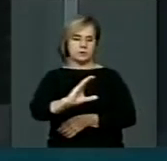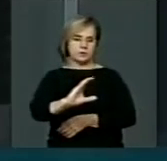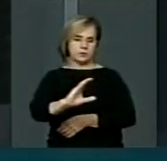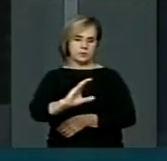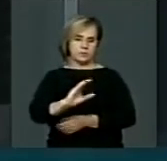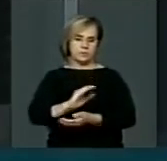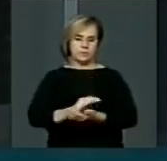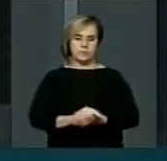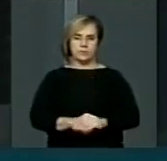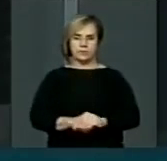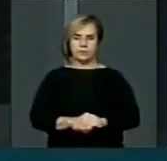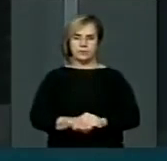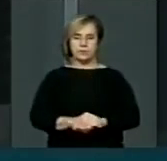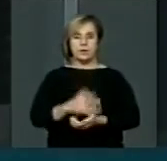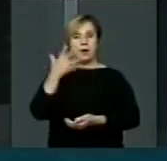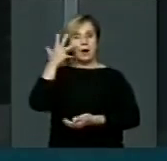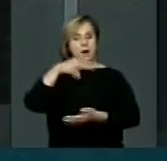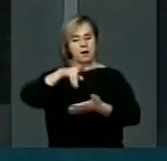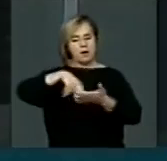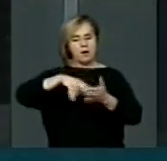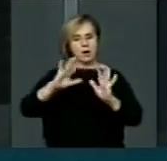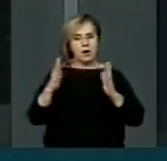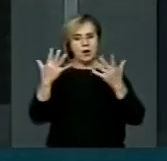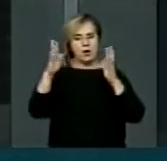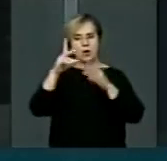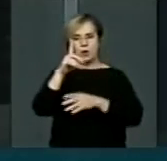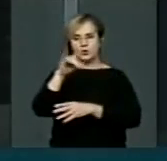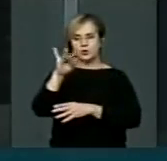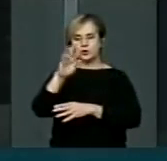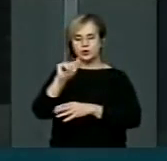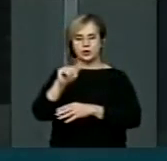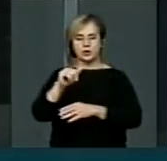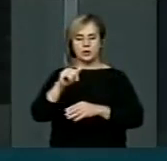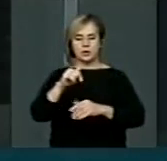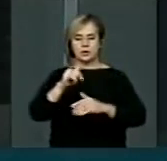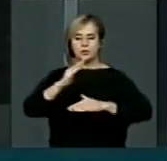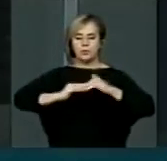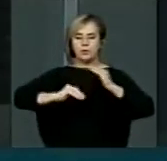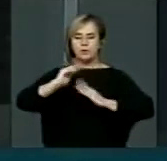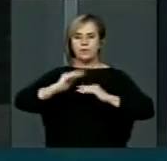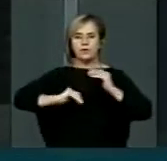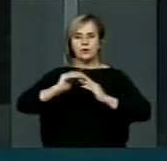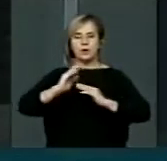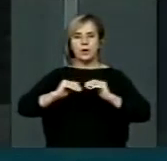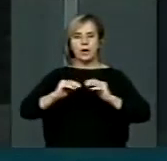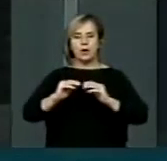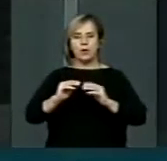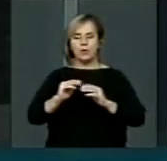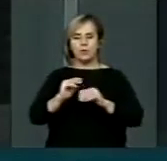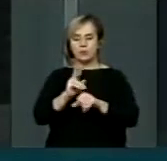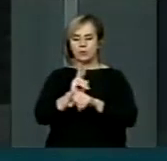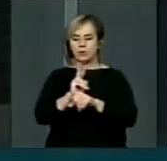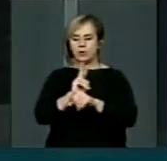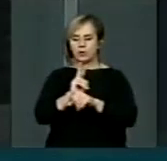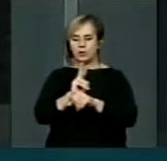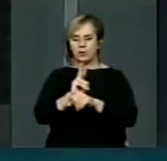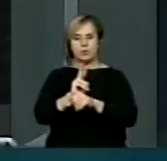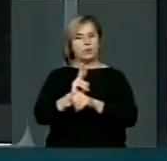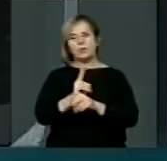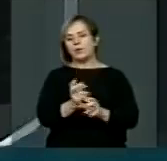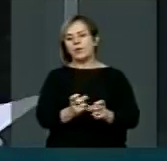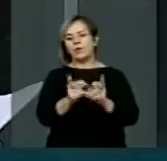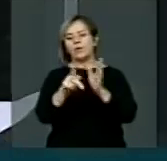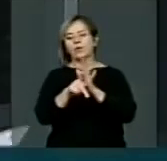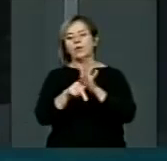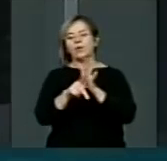é um pronunciamento em homenagem ao dia do corretor de seguros, que foi comemorado no último dia 12 de outubro.